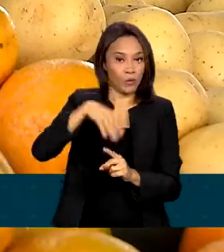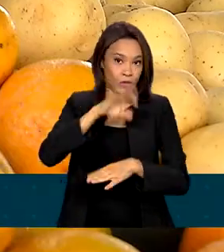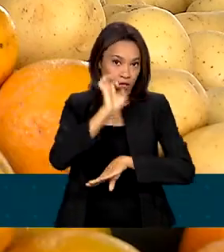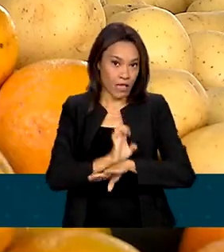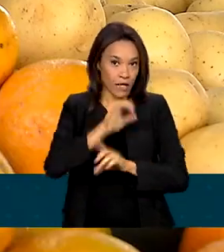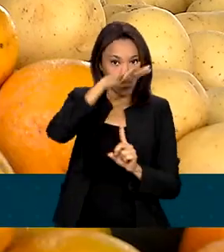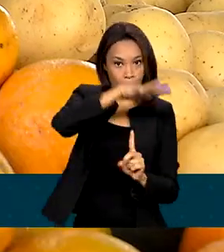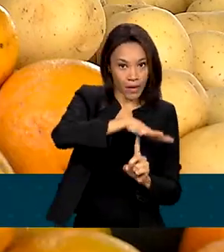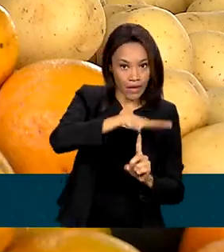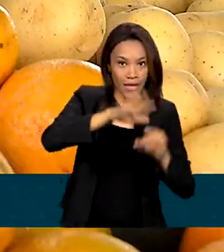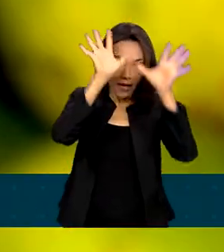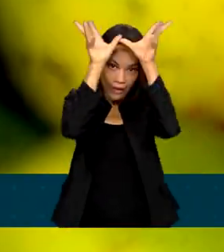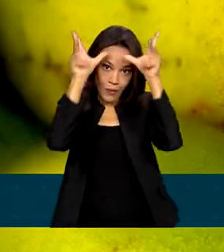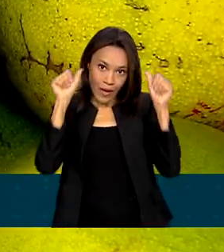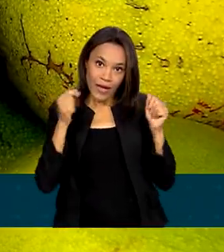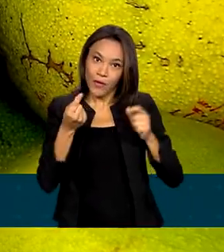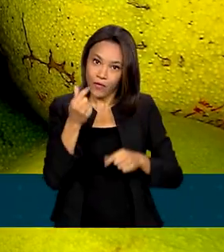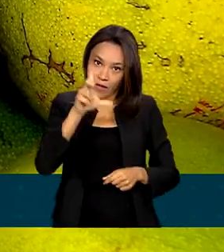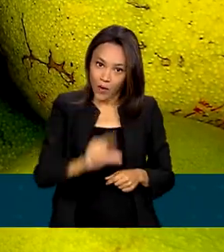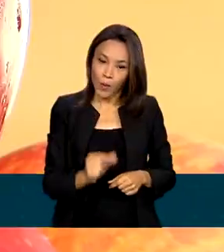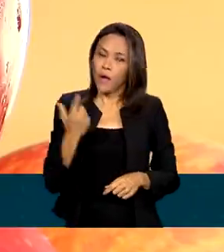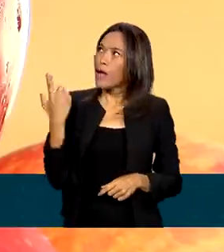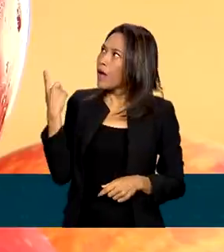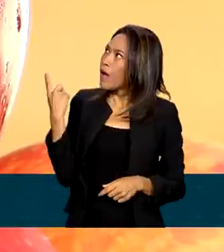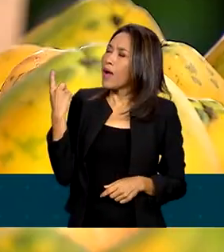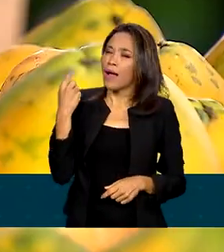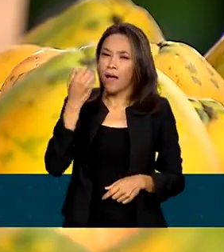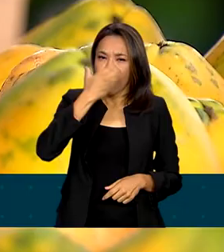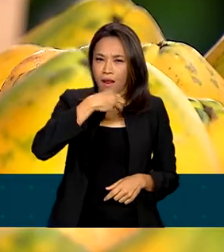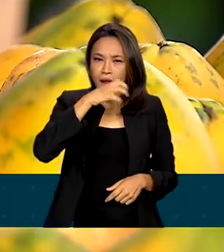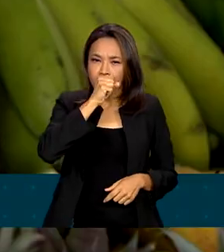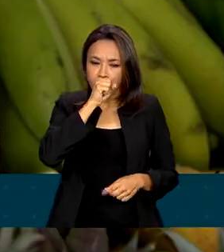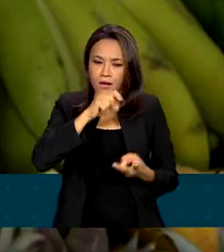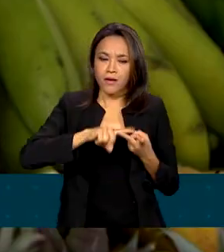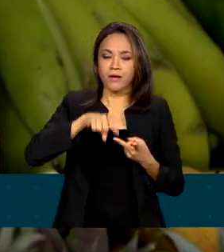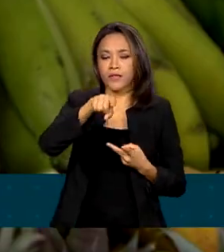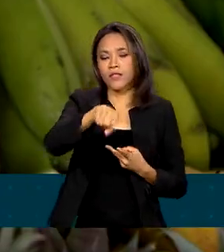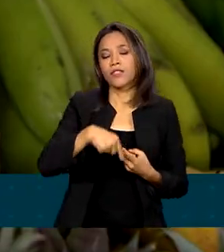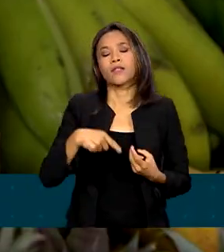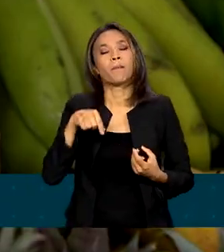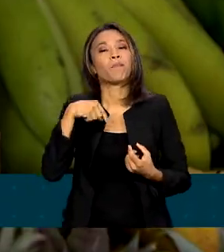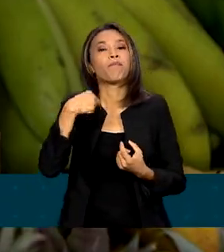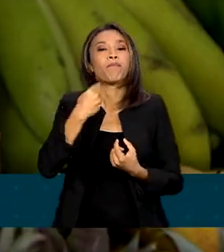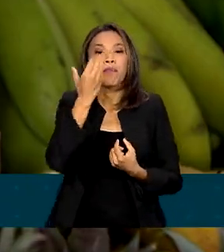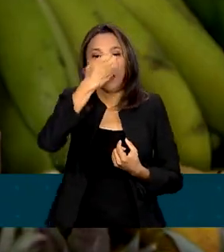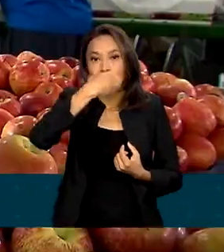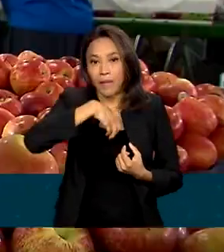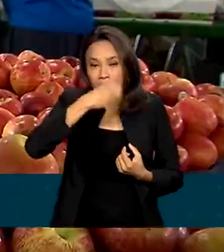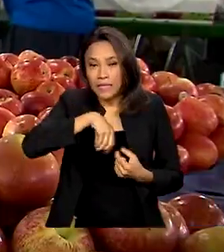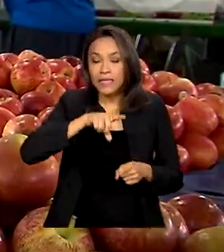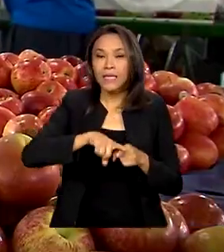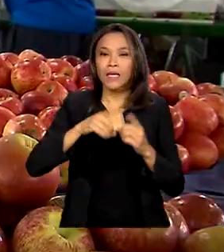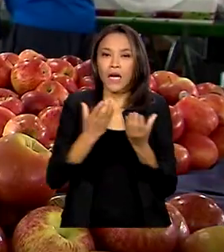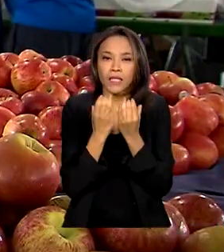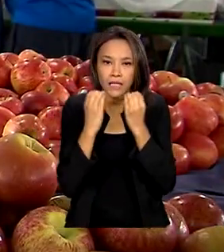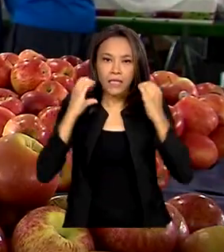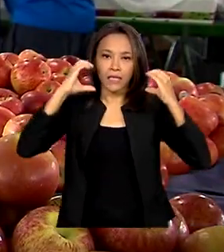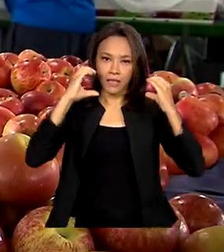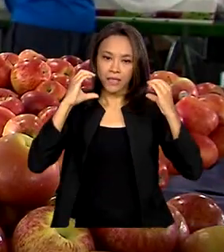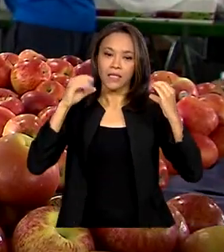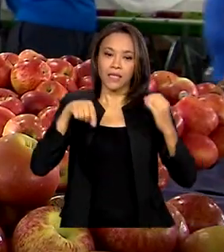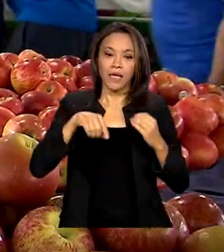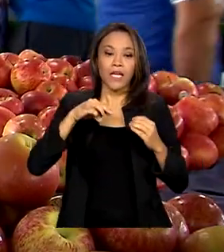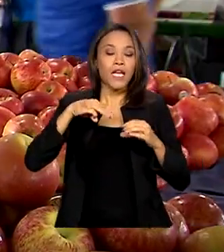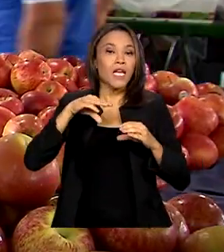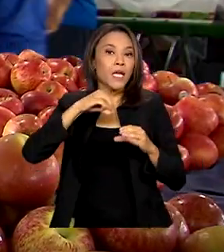Já outras frutas, como laranja, maçã, mamão e melancia, apresentaram alta nos preços